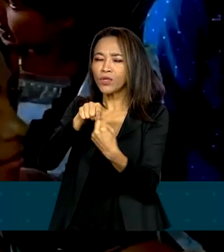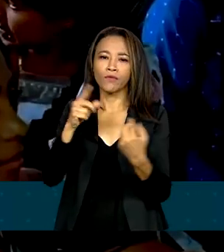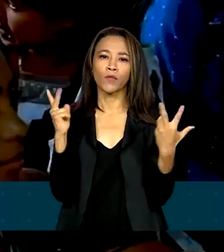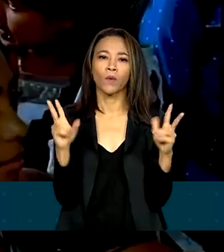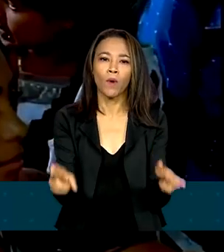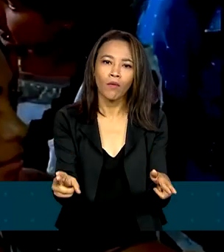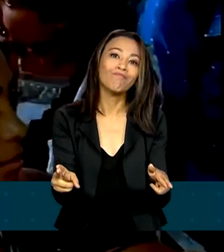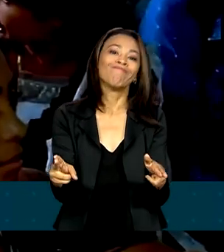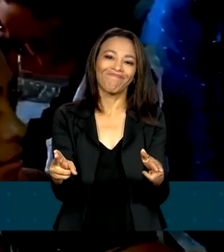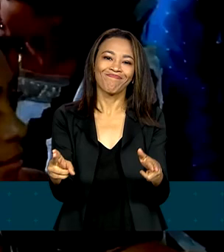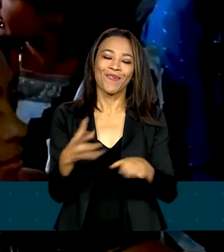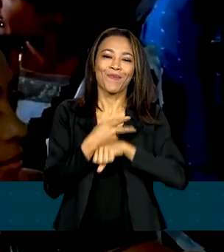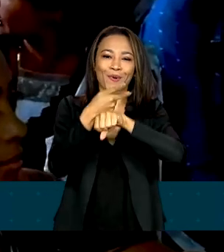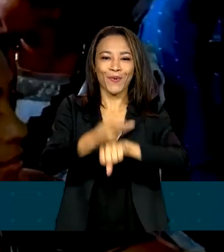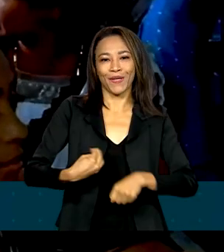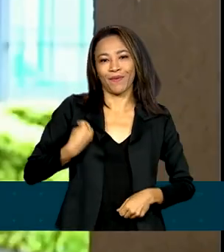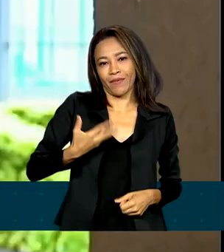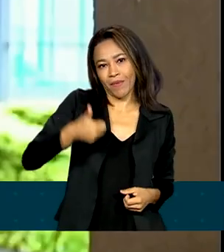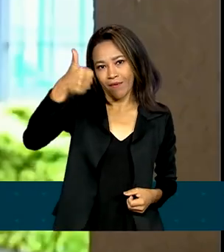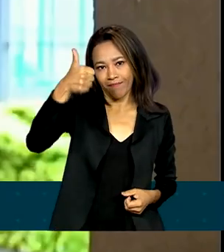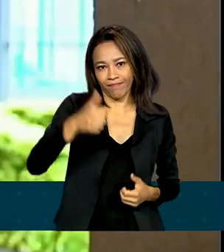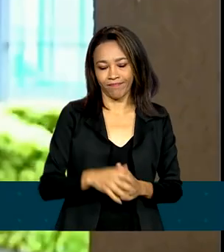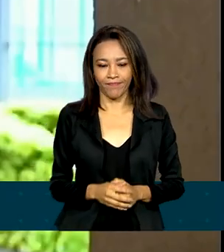a busca por uma vida melhor.